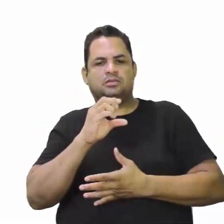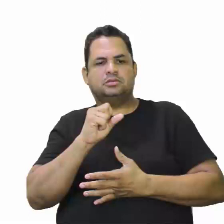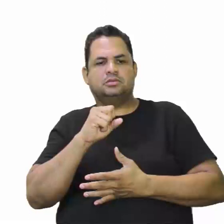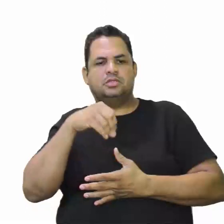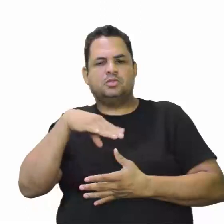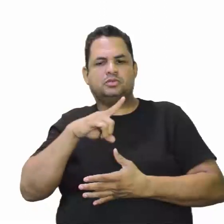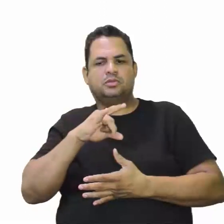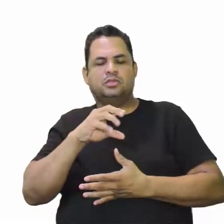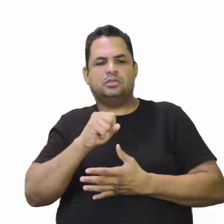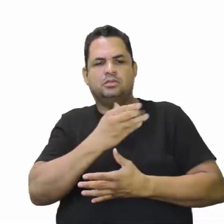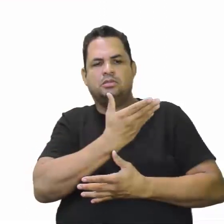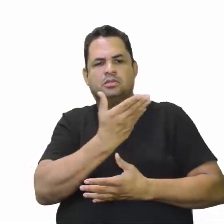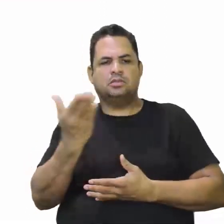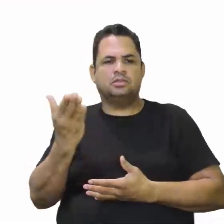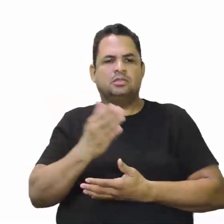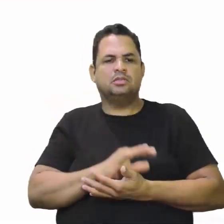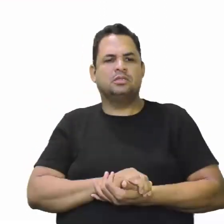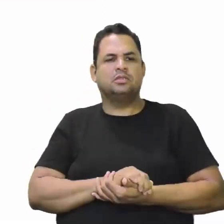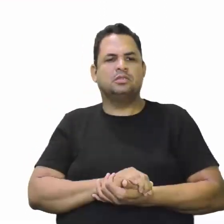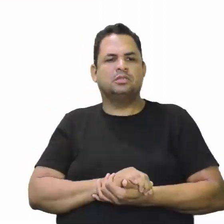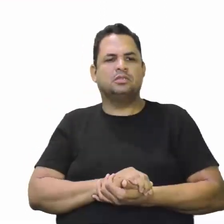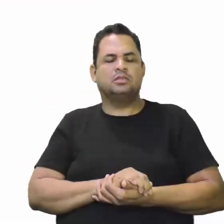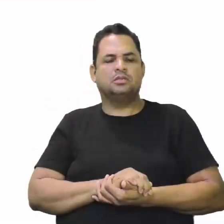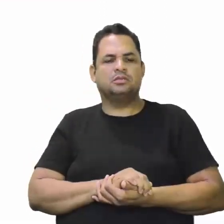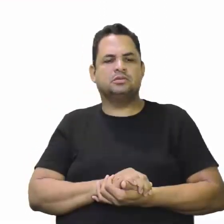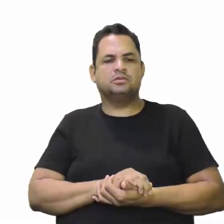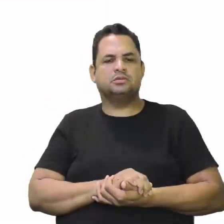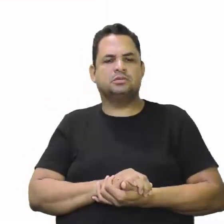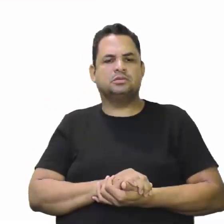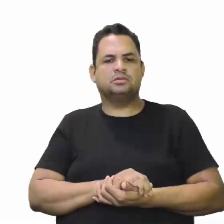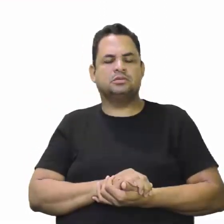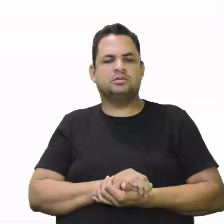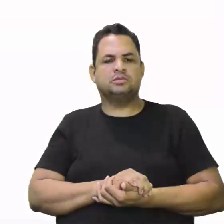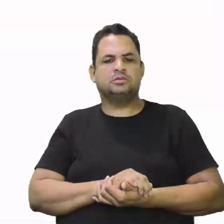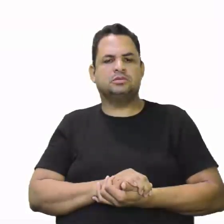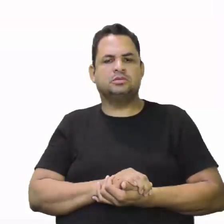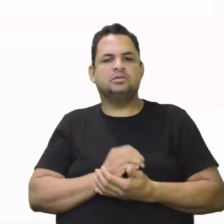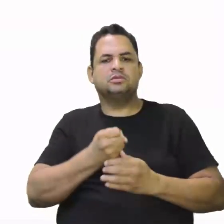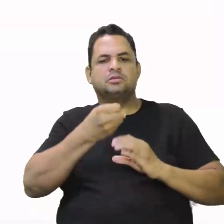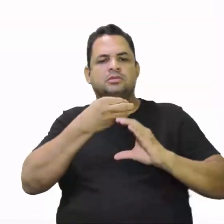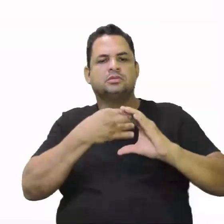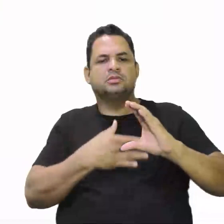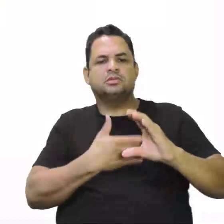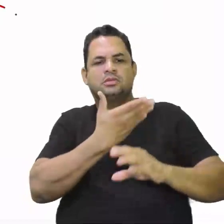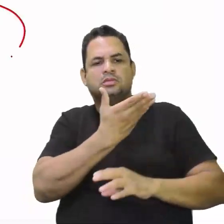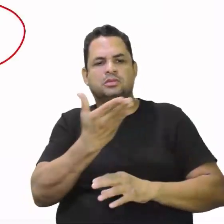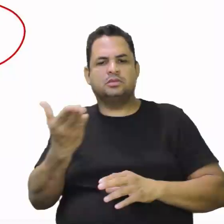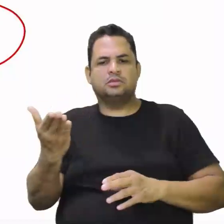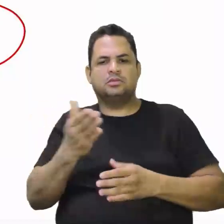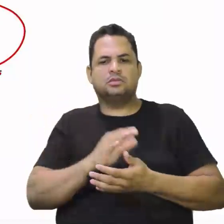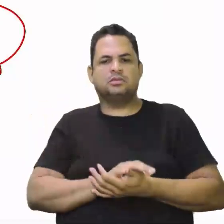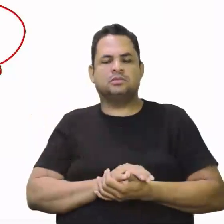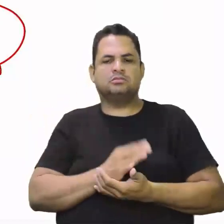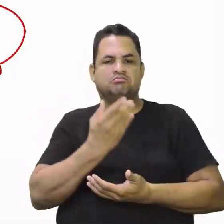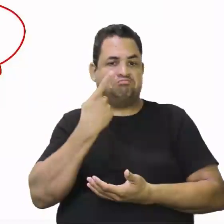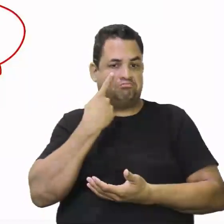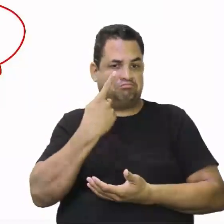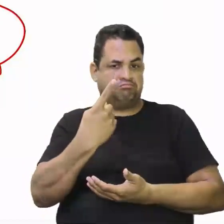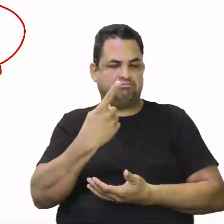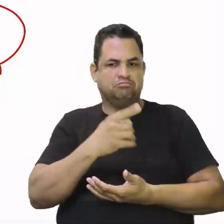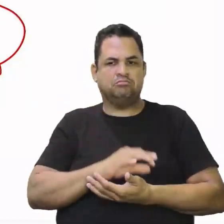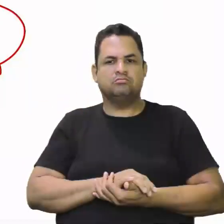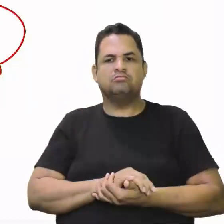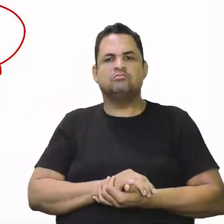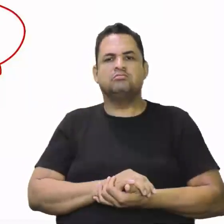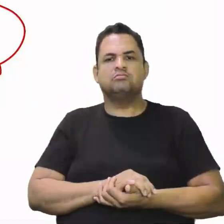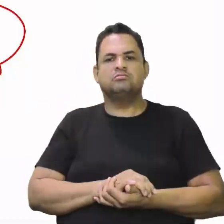Os maias aqui, os aztecas. Olha essa característica bem dos incas. Porque, se você vê assim, no antiplano